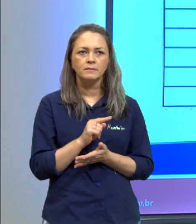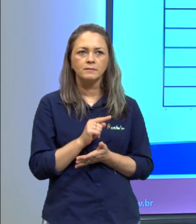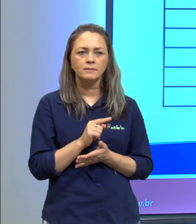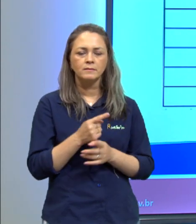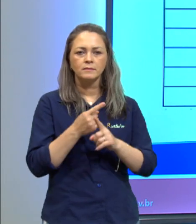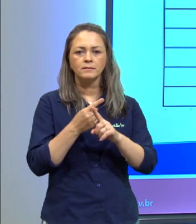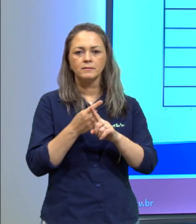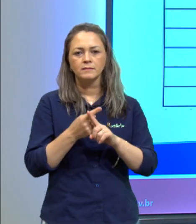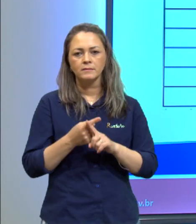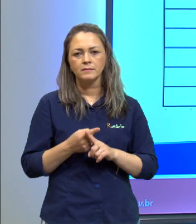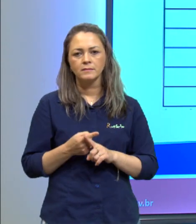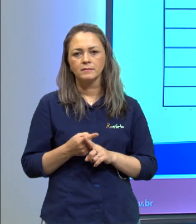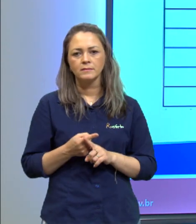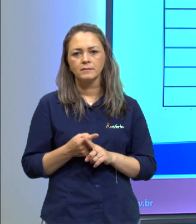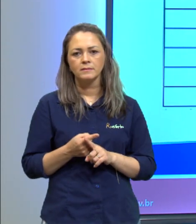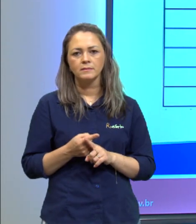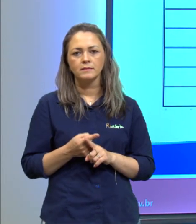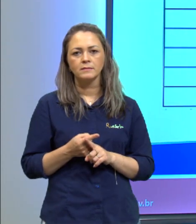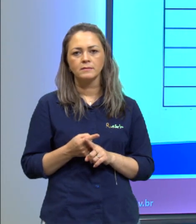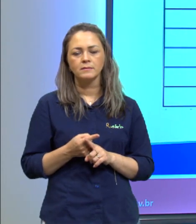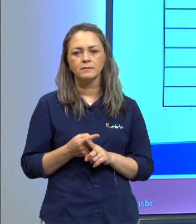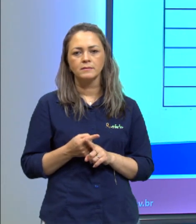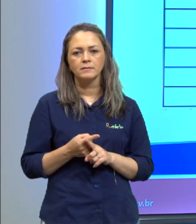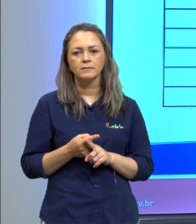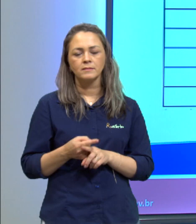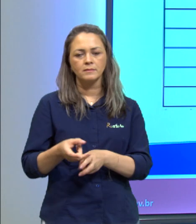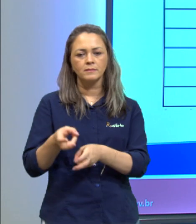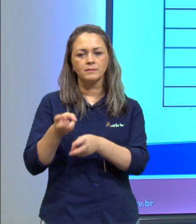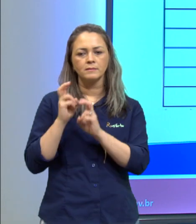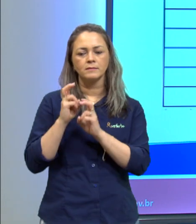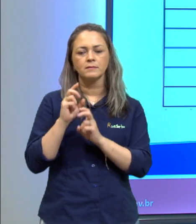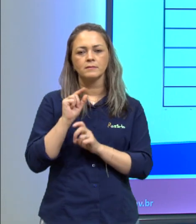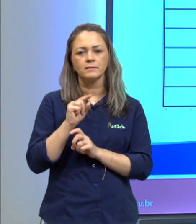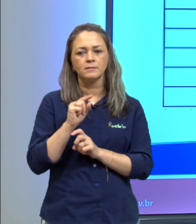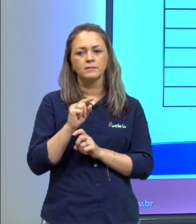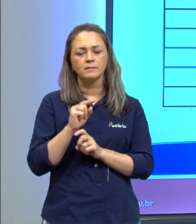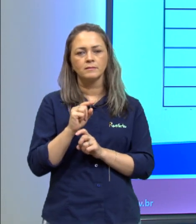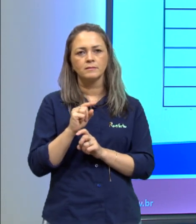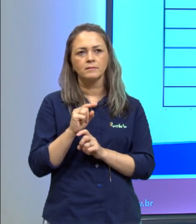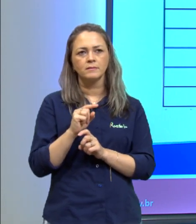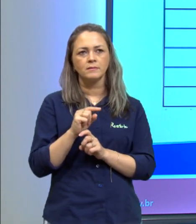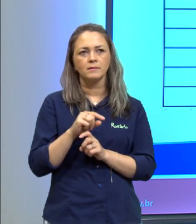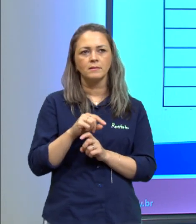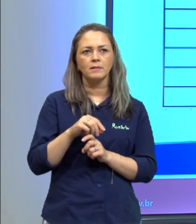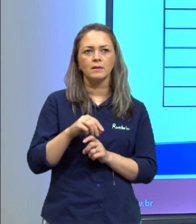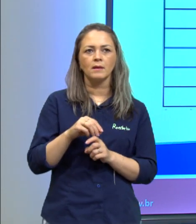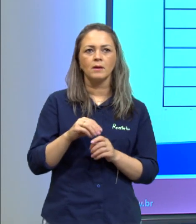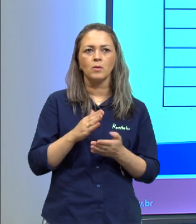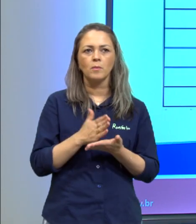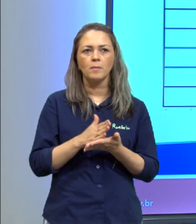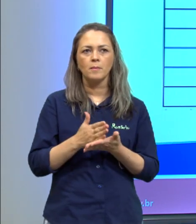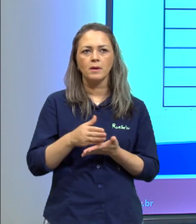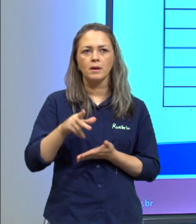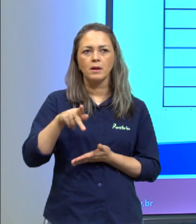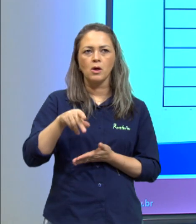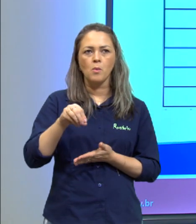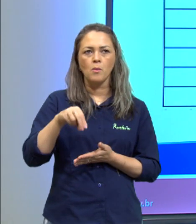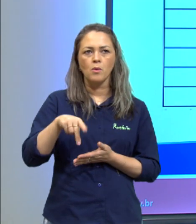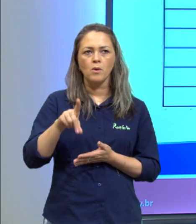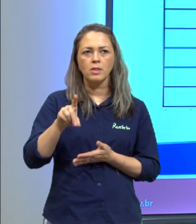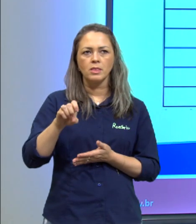multiplicação e a percepção de que é uma média ponderada né pessoal então